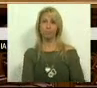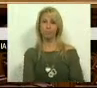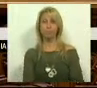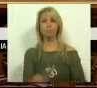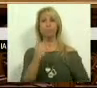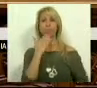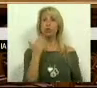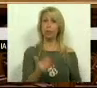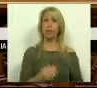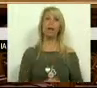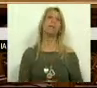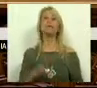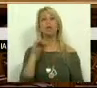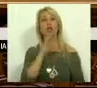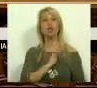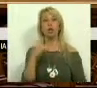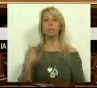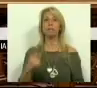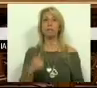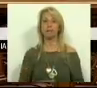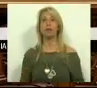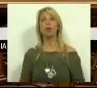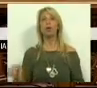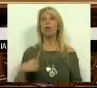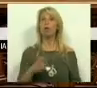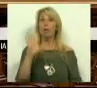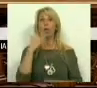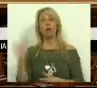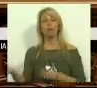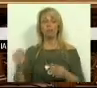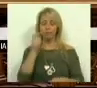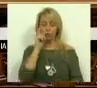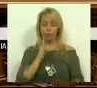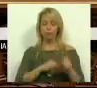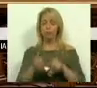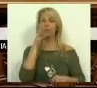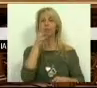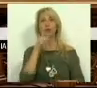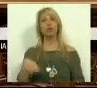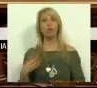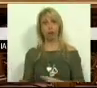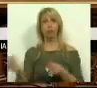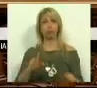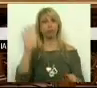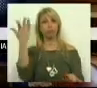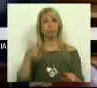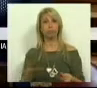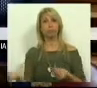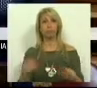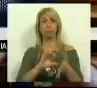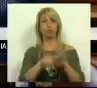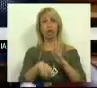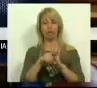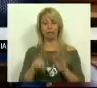Muito obrigada, Sra. Presidente. Os verdes quando apresentam projetos de lei à